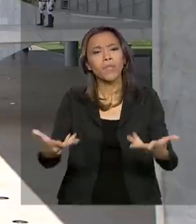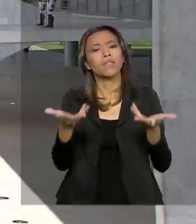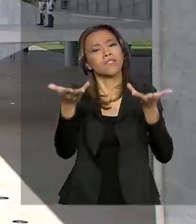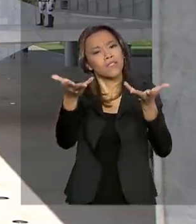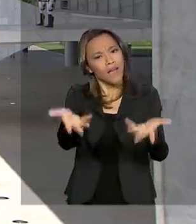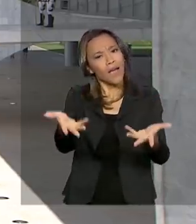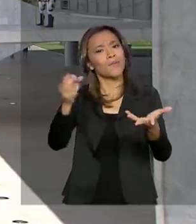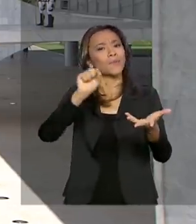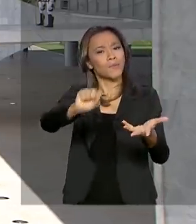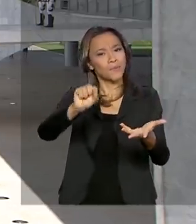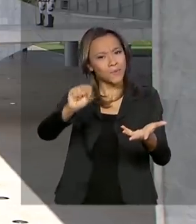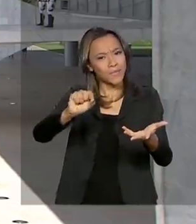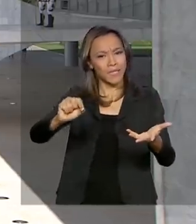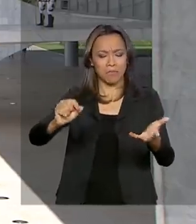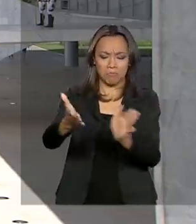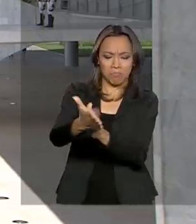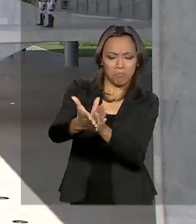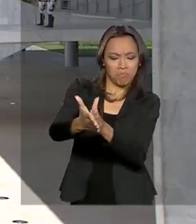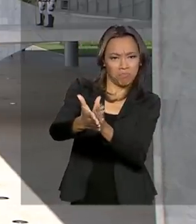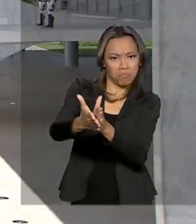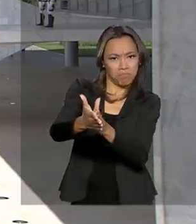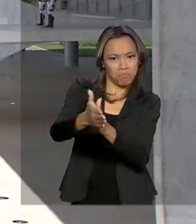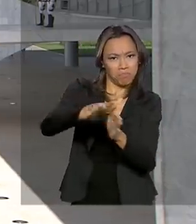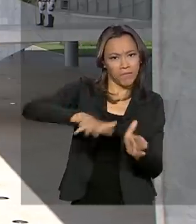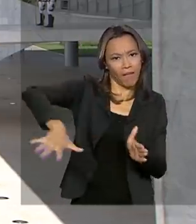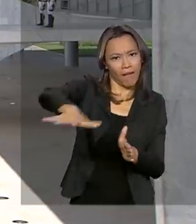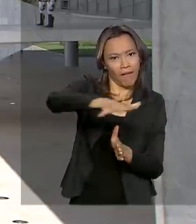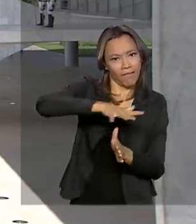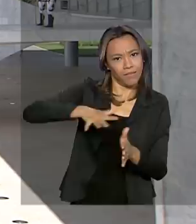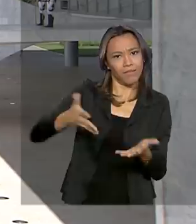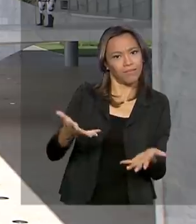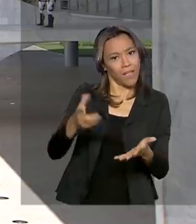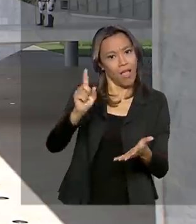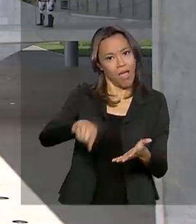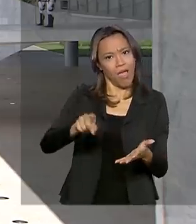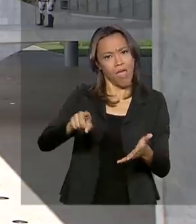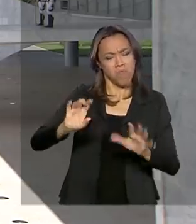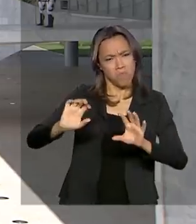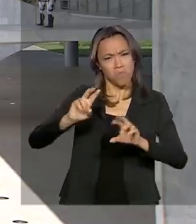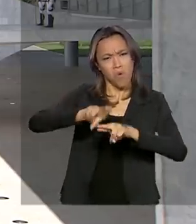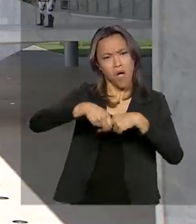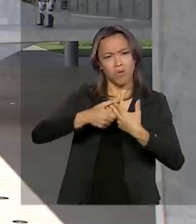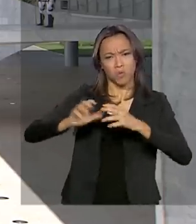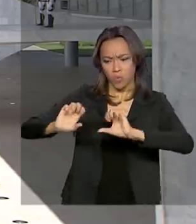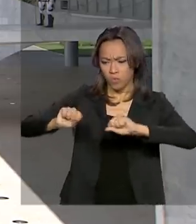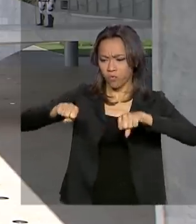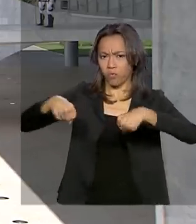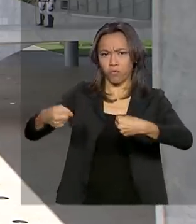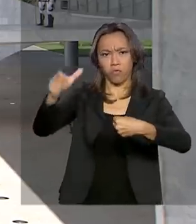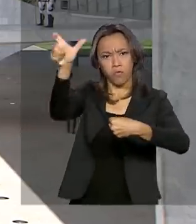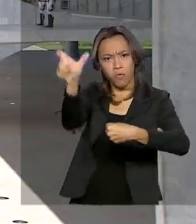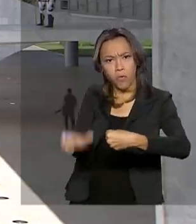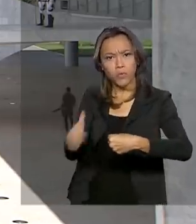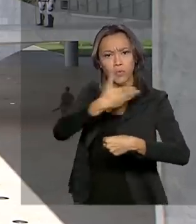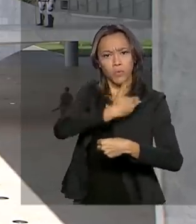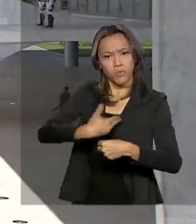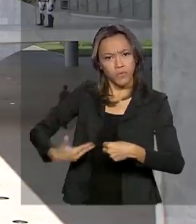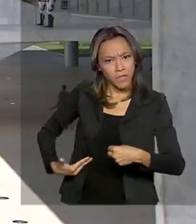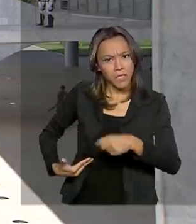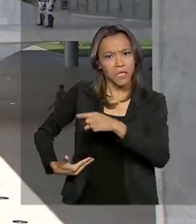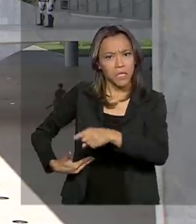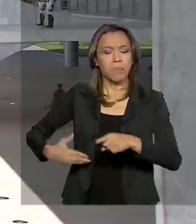grande colar da Ordem do Mérito Industrial, um reconhecimento do esforço do governo em fazer o Brasil mais